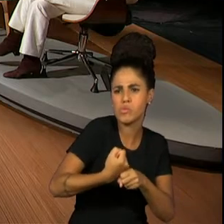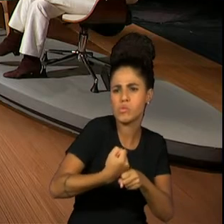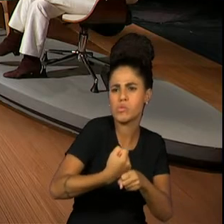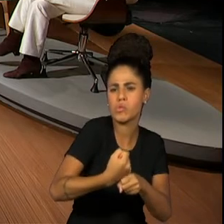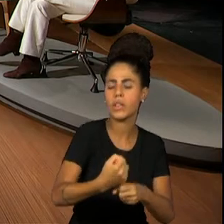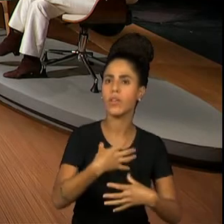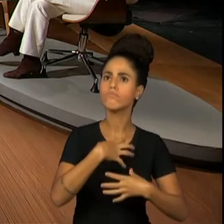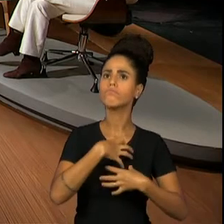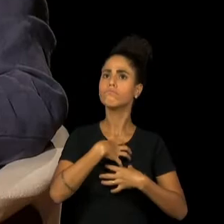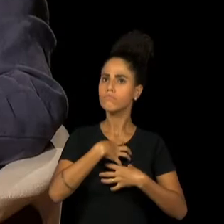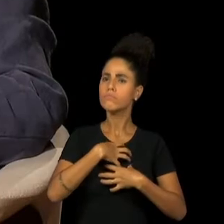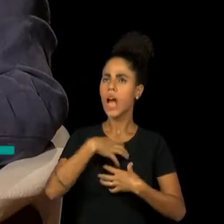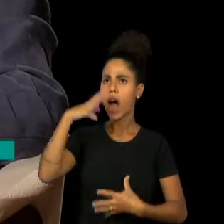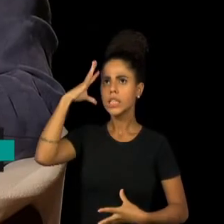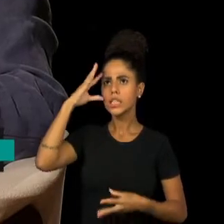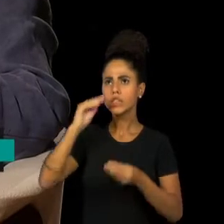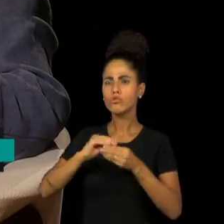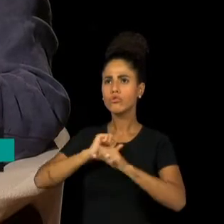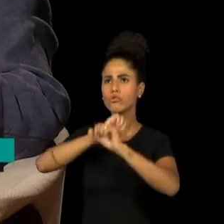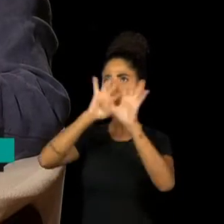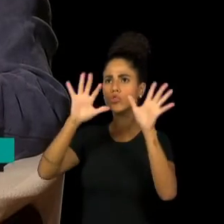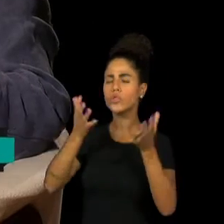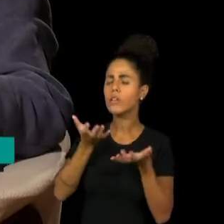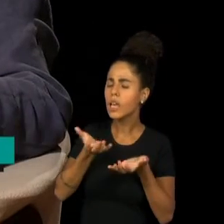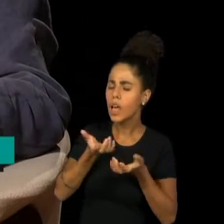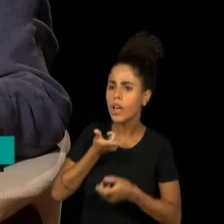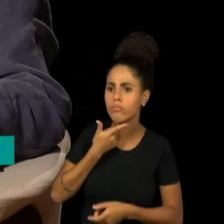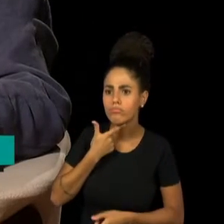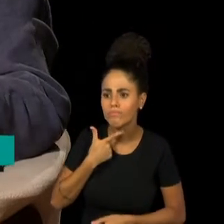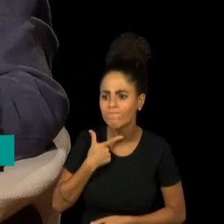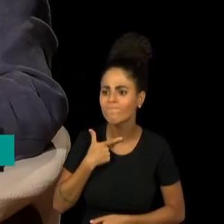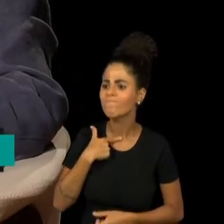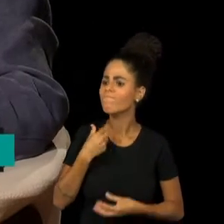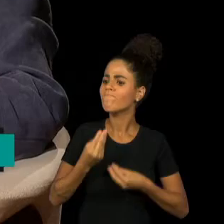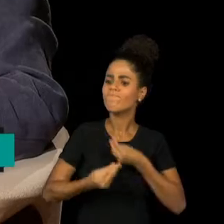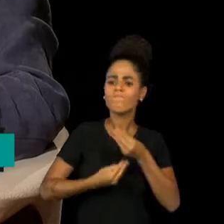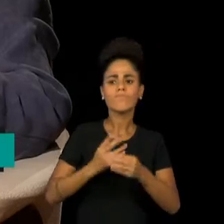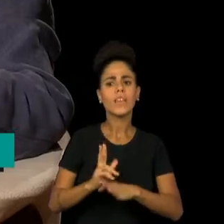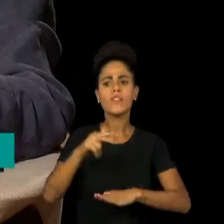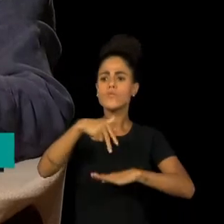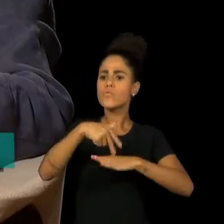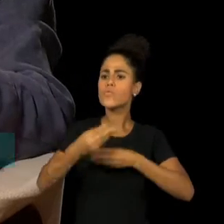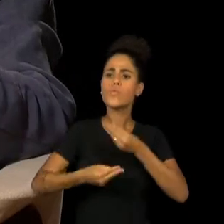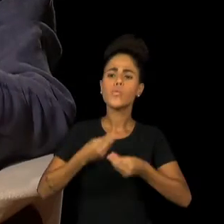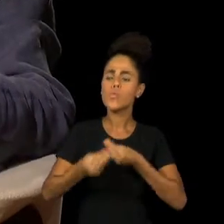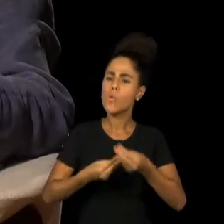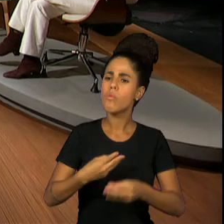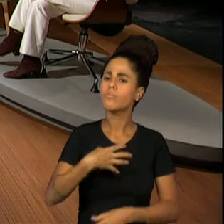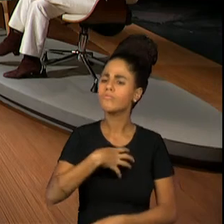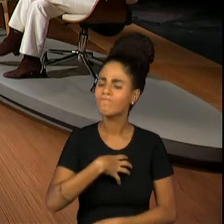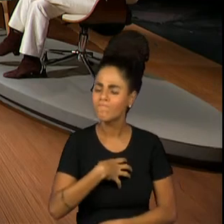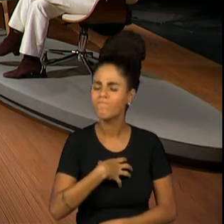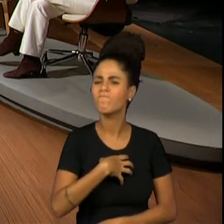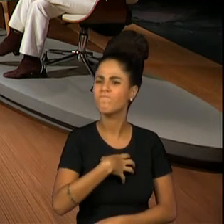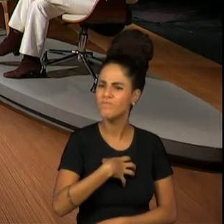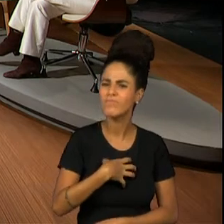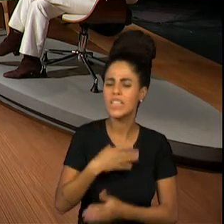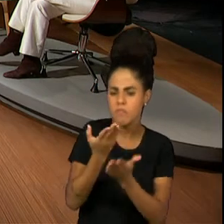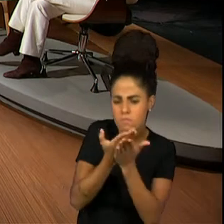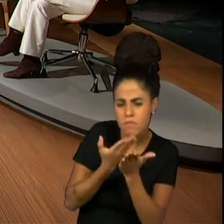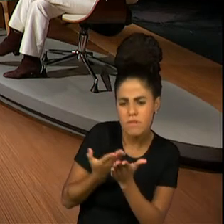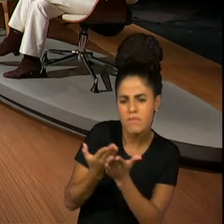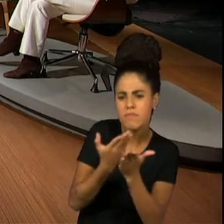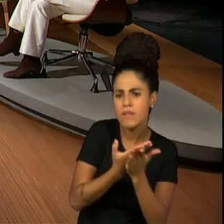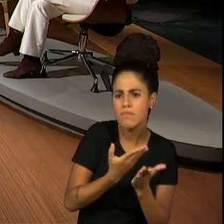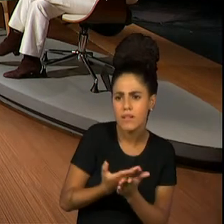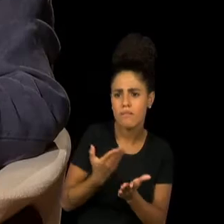momento era diferente. Então eu senti que eu consegui contribuir muito para a escola, enfim, para a carreira da minha mãe e do meu